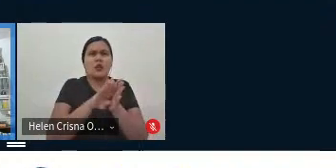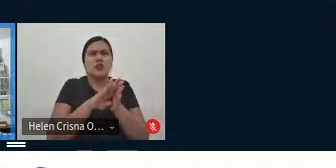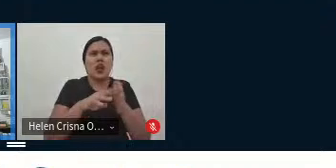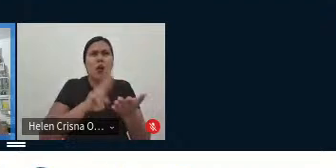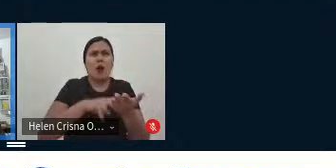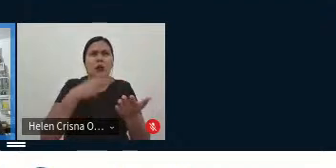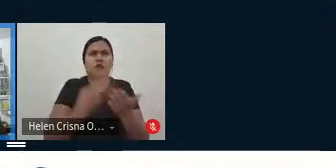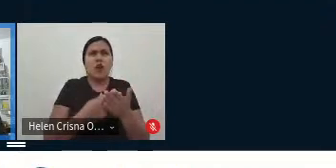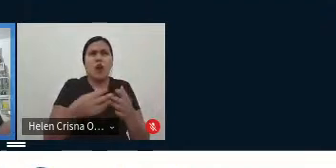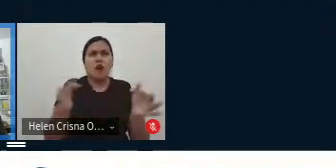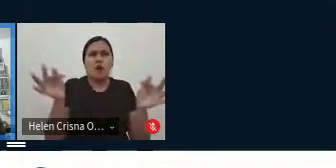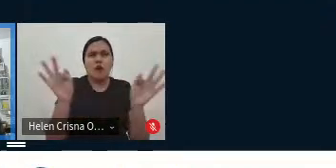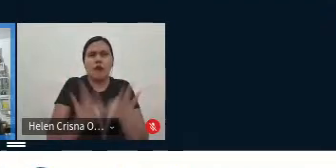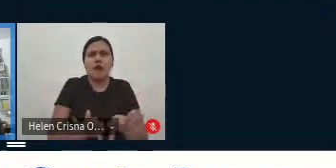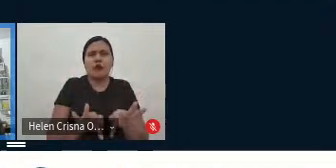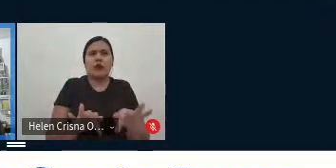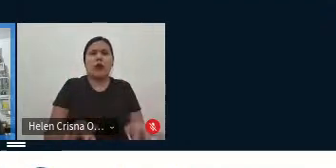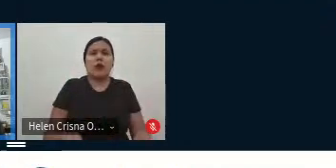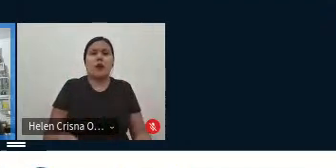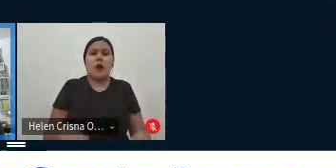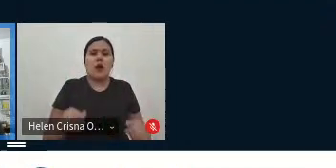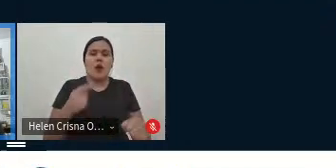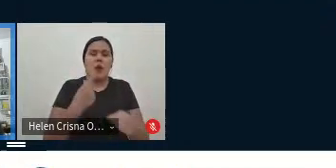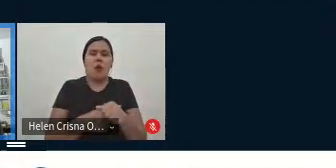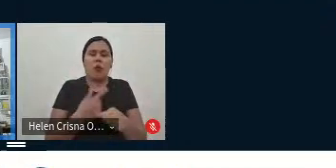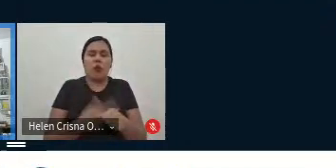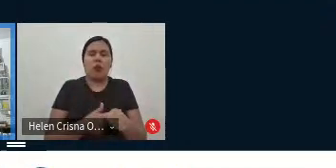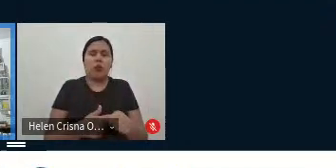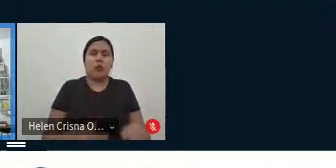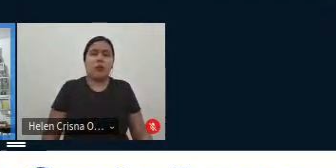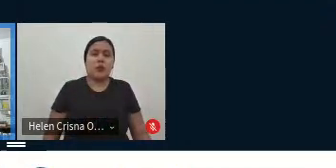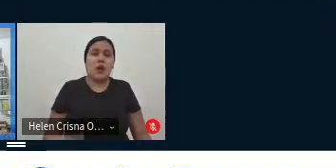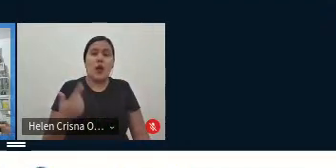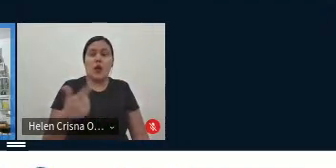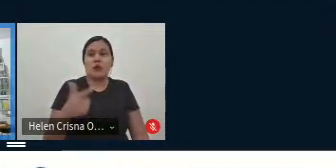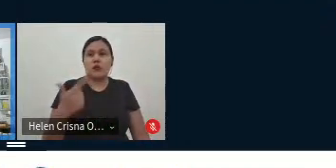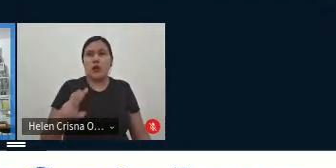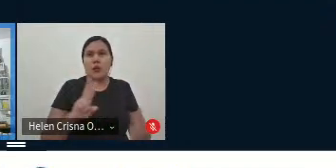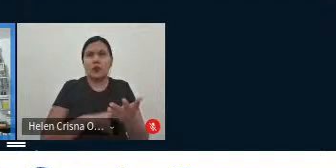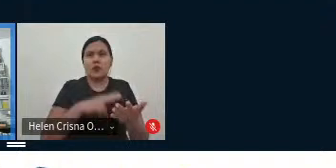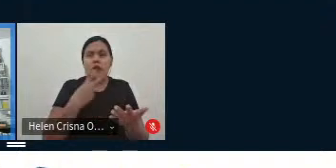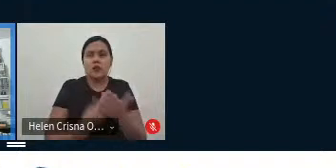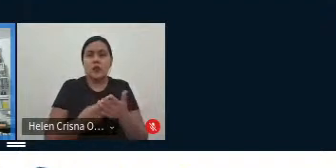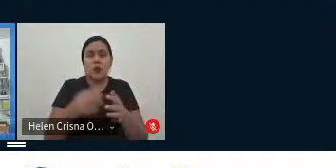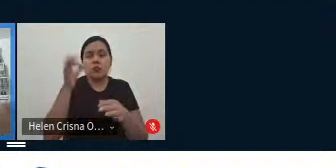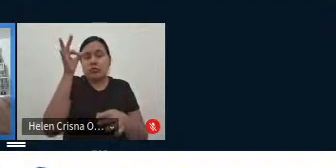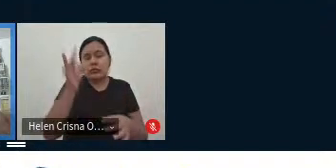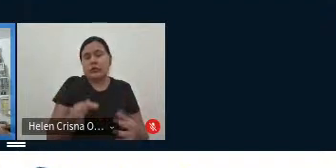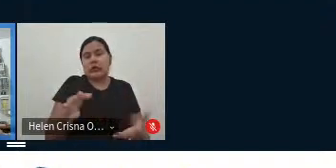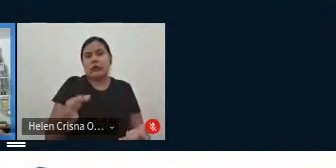tradução definitiva para você naquele momento. Nós não teremos uma tradução definitiva.